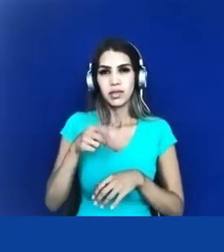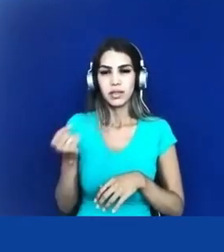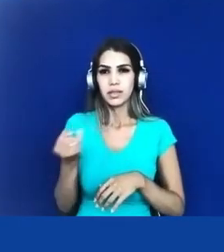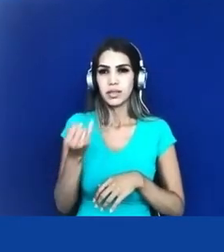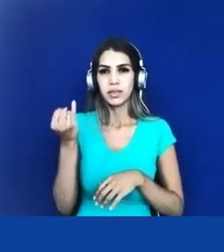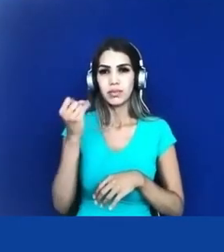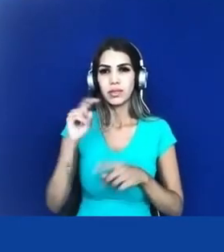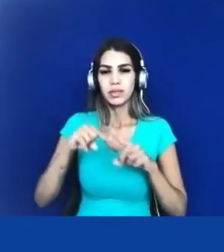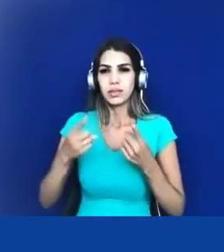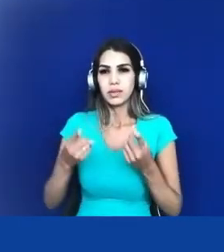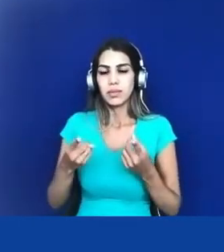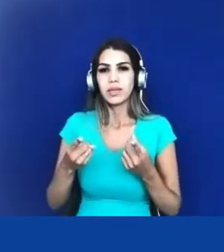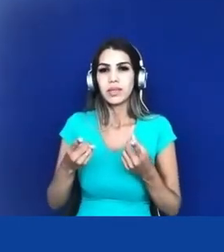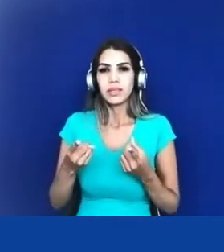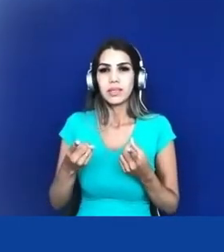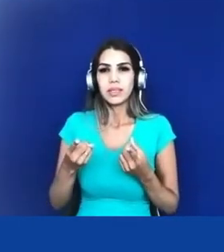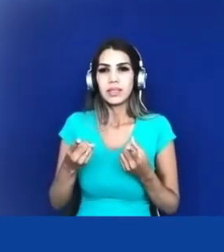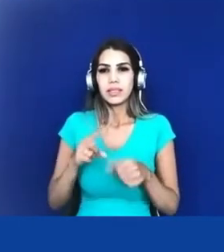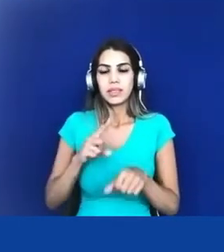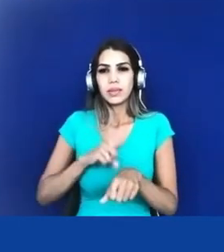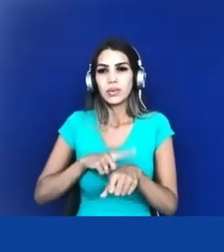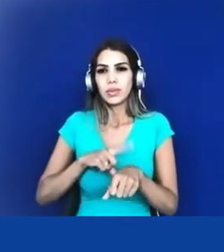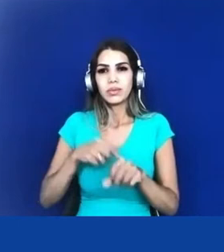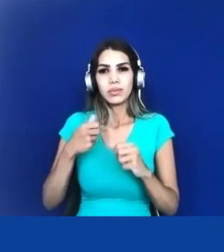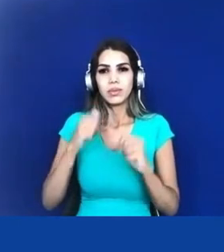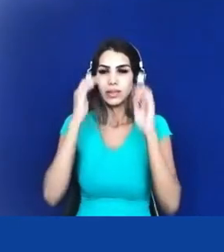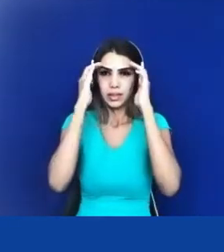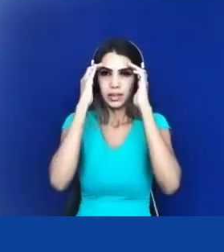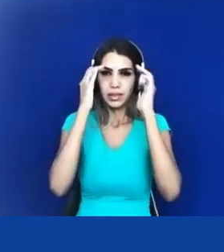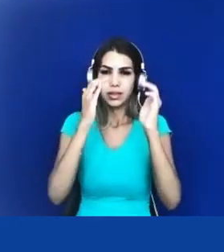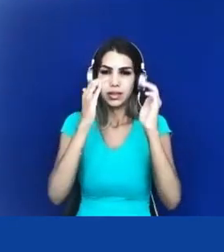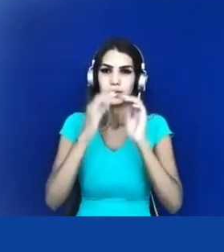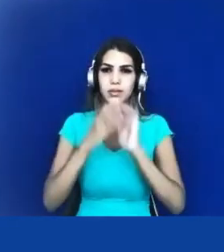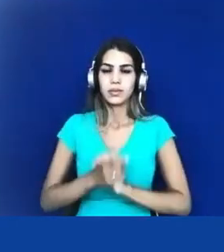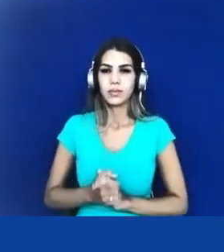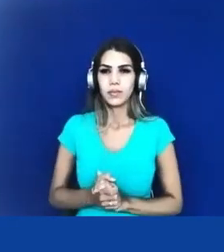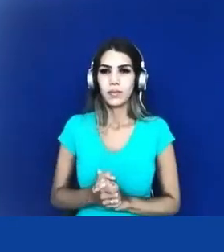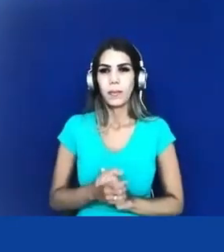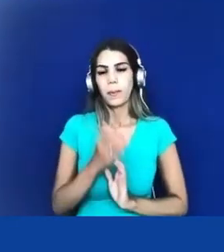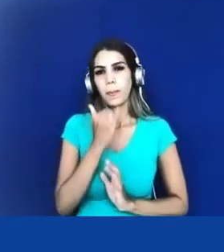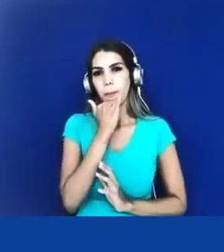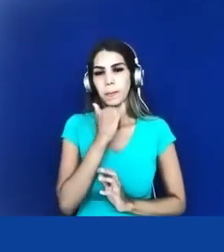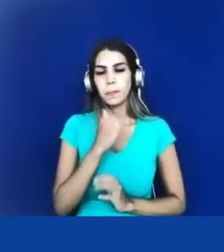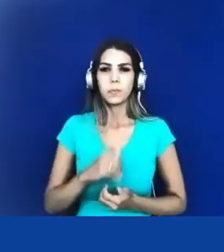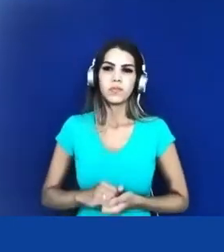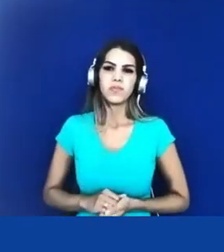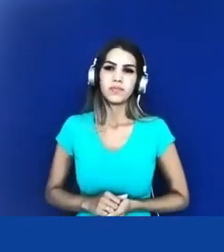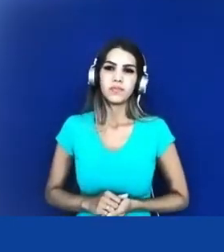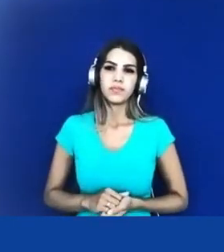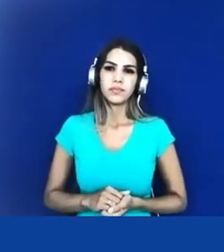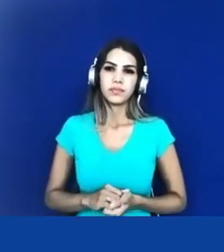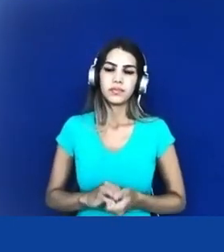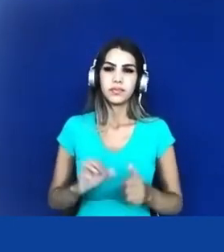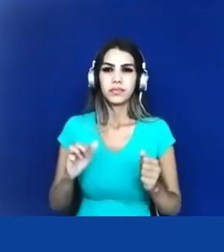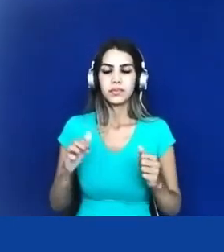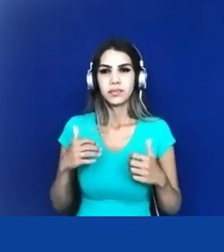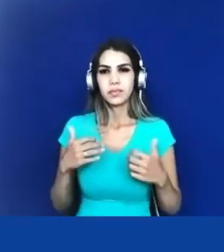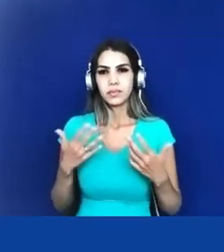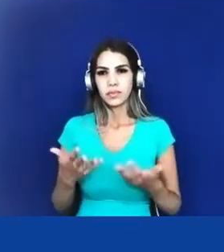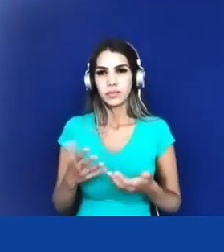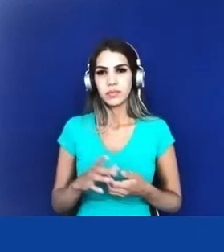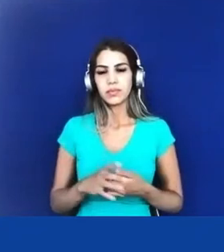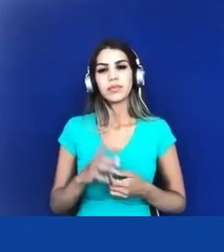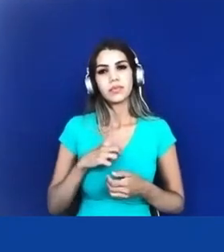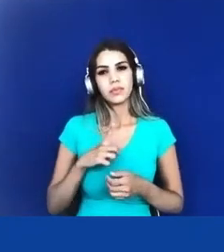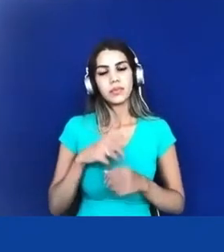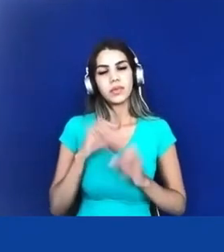ouvir mas é que a gente tem um tempo limite para a sessão desculpa então nós temos aí a educação escolar